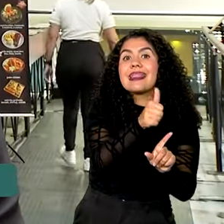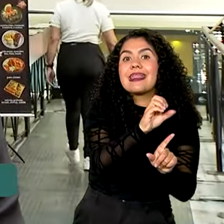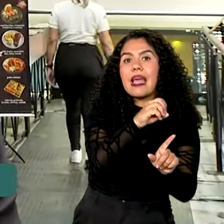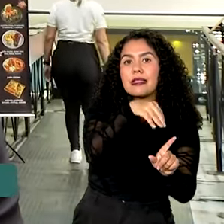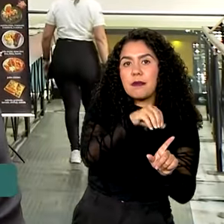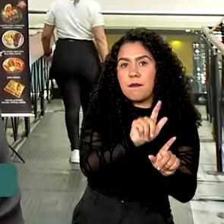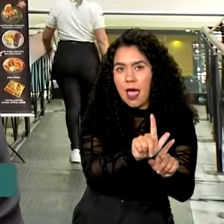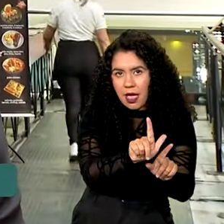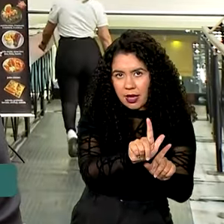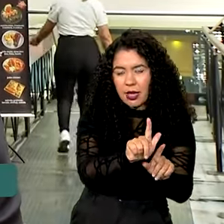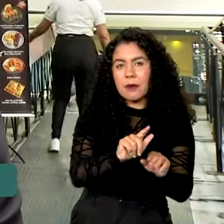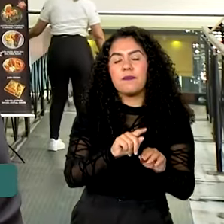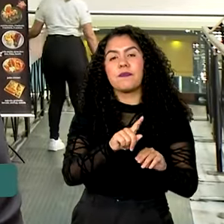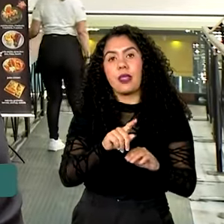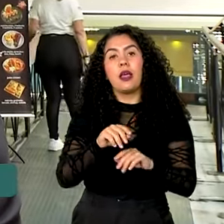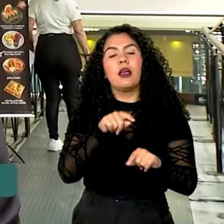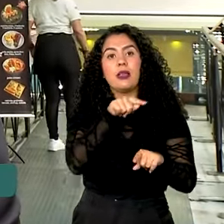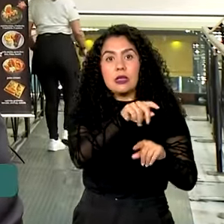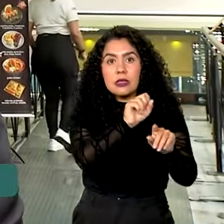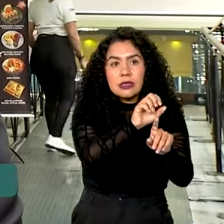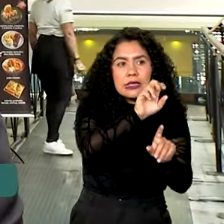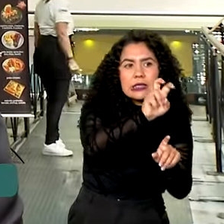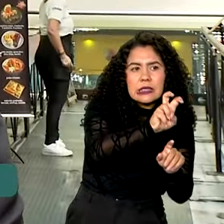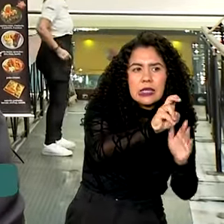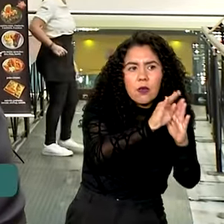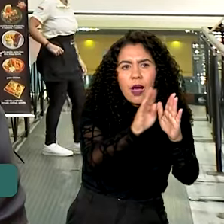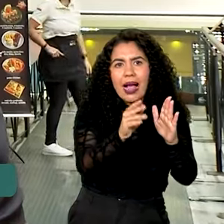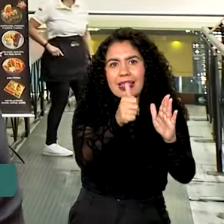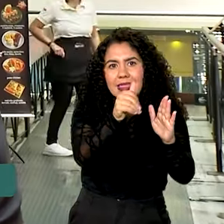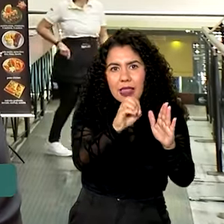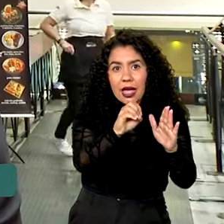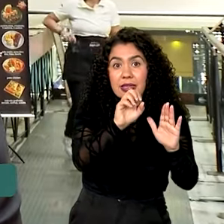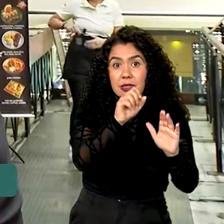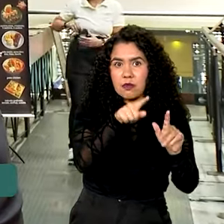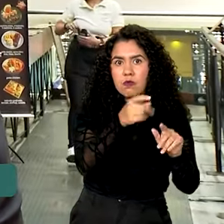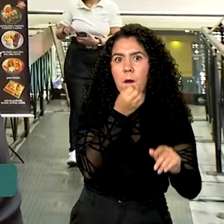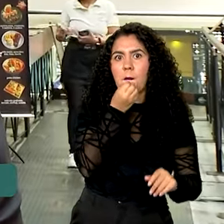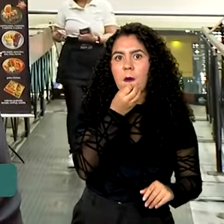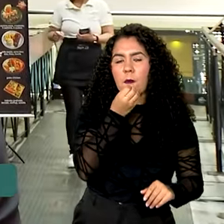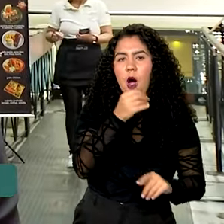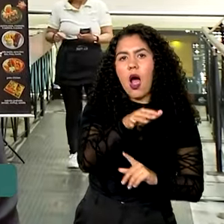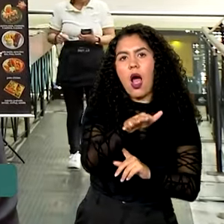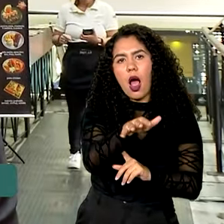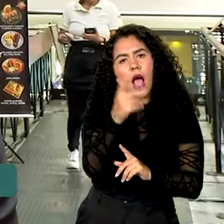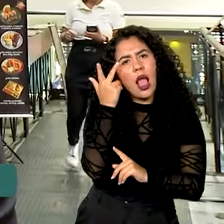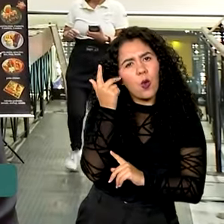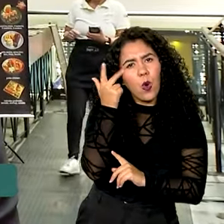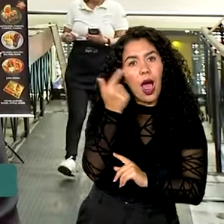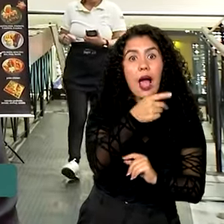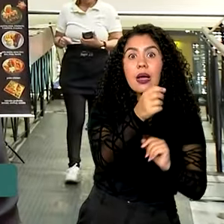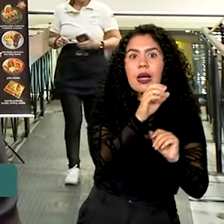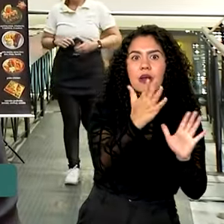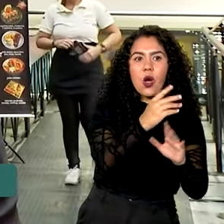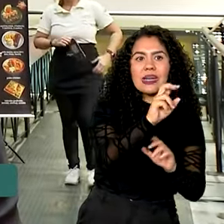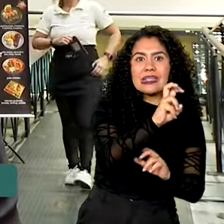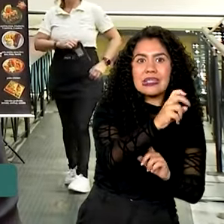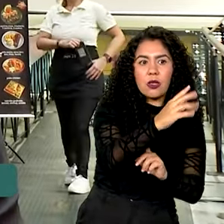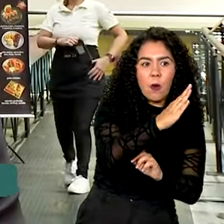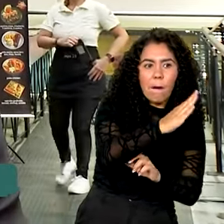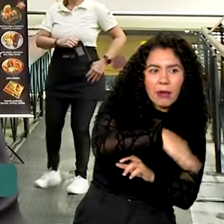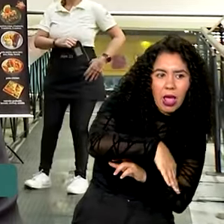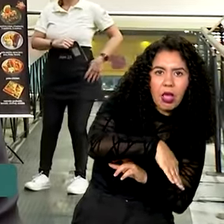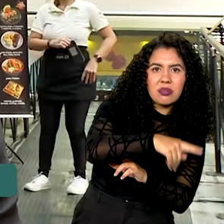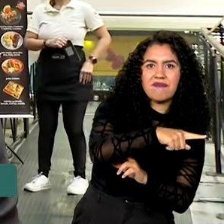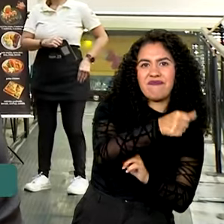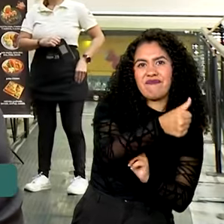adequada. De 5 a 10 a gente considera regular e abaixo de 5 ruim. Então, elas precisam entregar, no mínimo, mais do que 5 e, idealmente, mais do que 10.